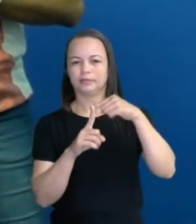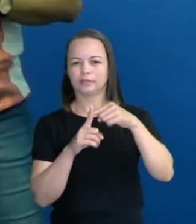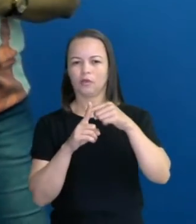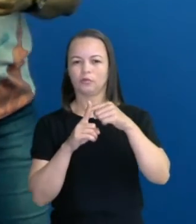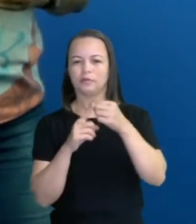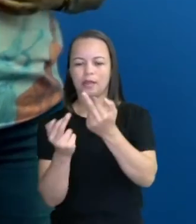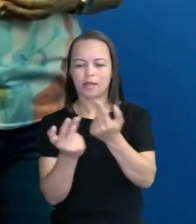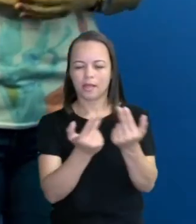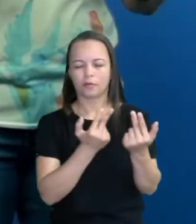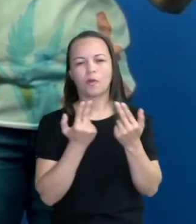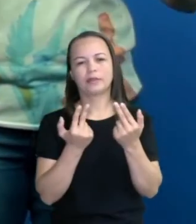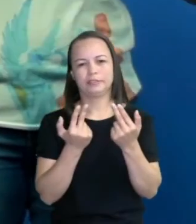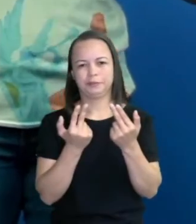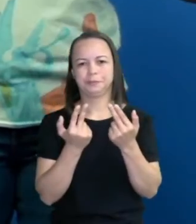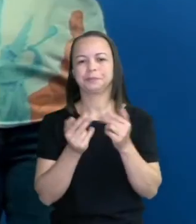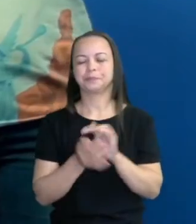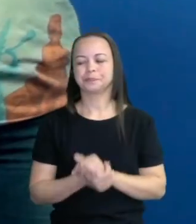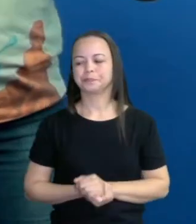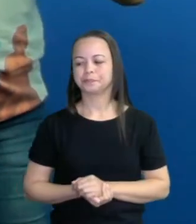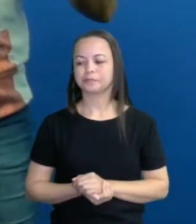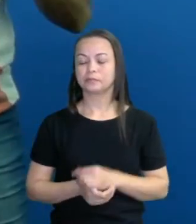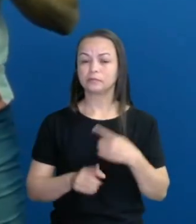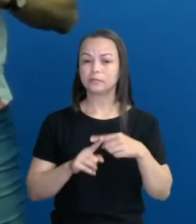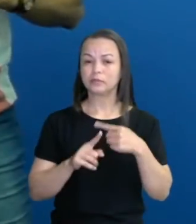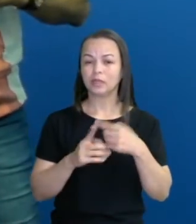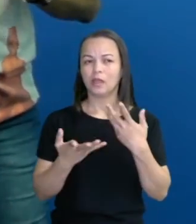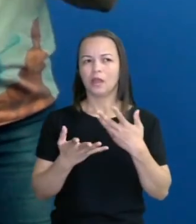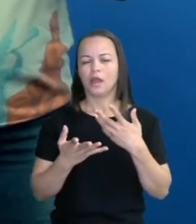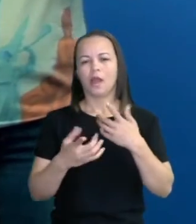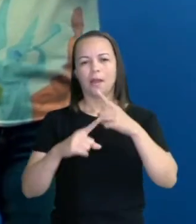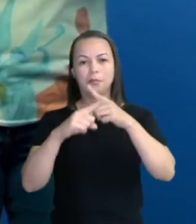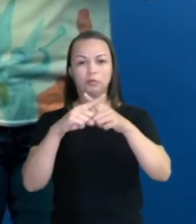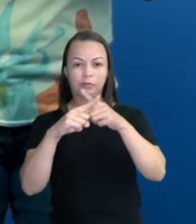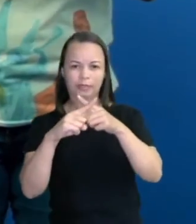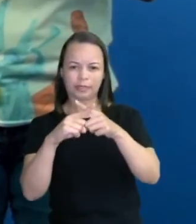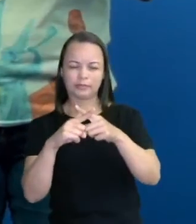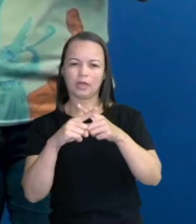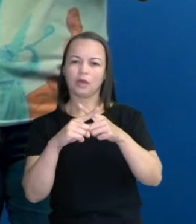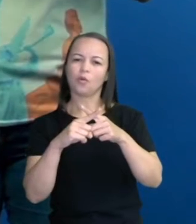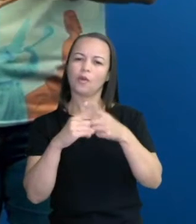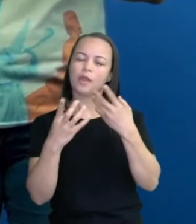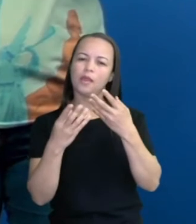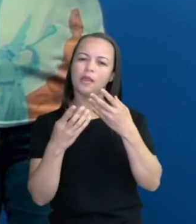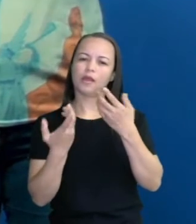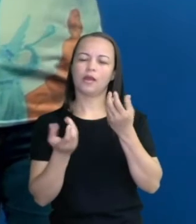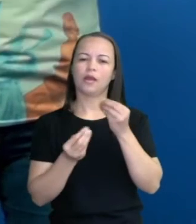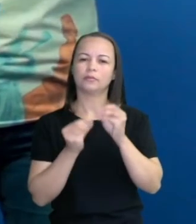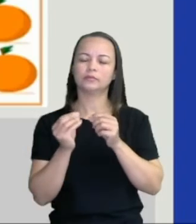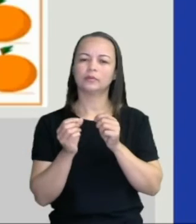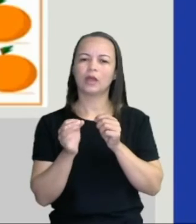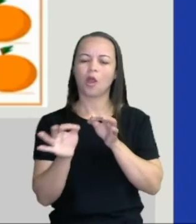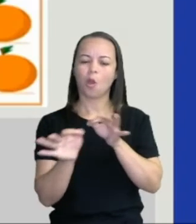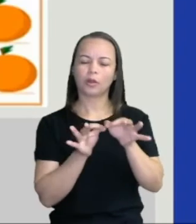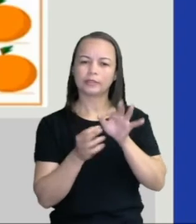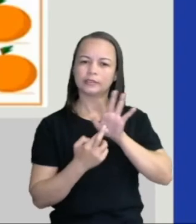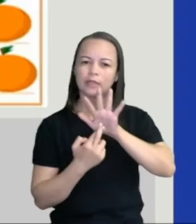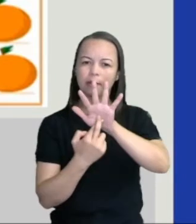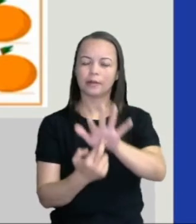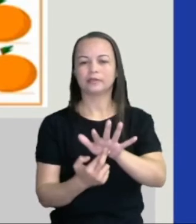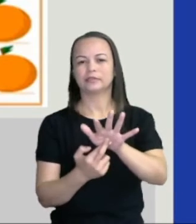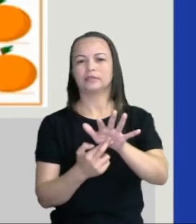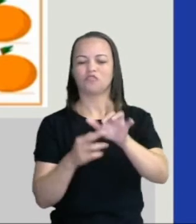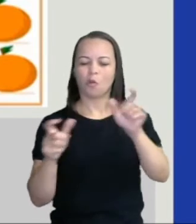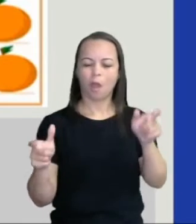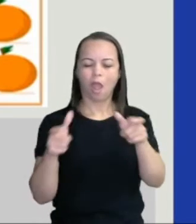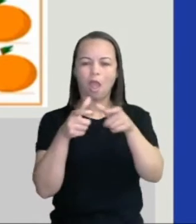Por que eu trouxe a adição de parcelas iguais? Porque a multiplicação é a operação utilizada para representar de forma